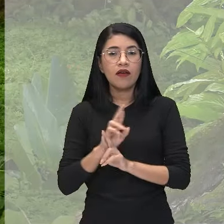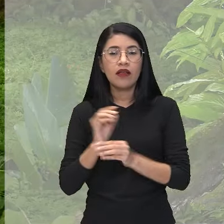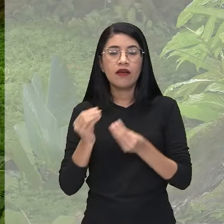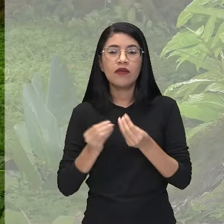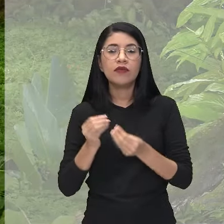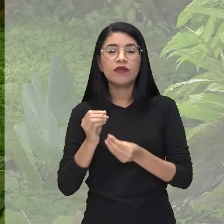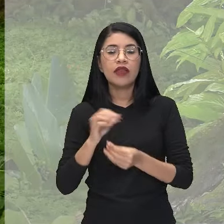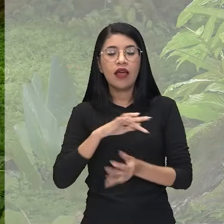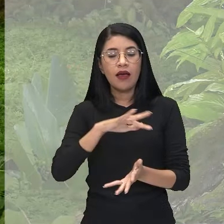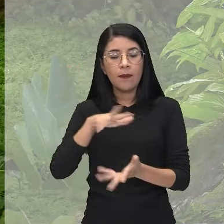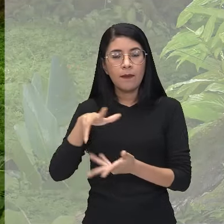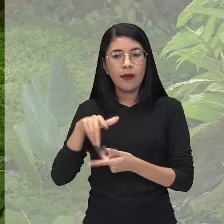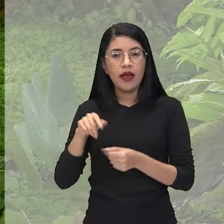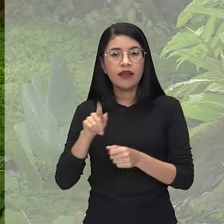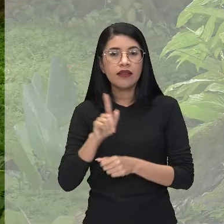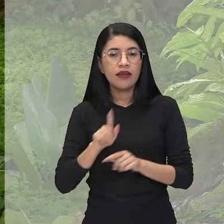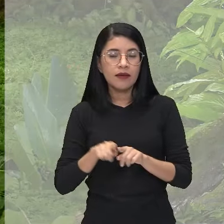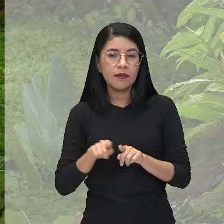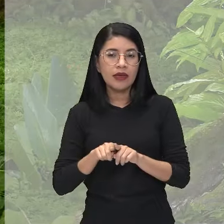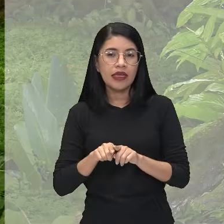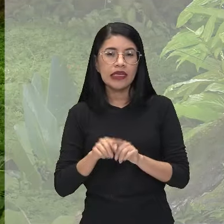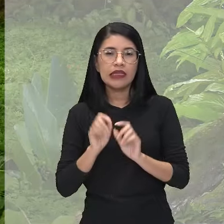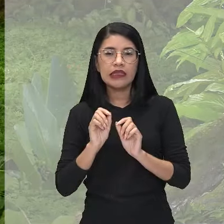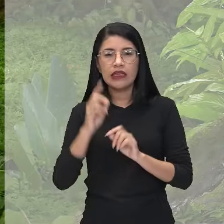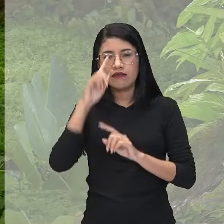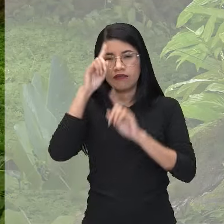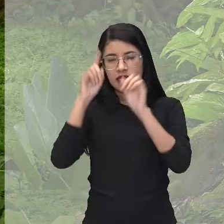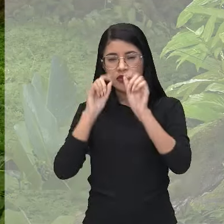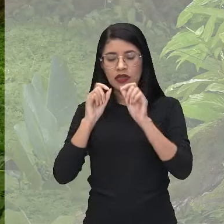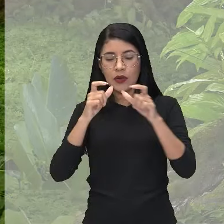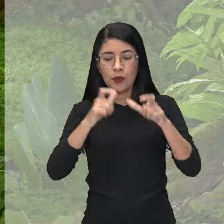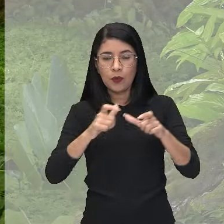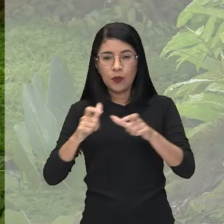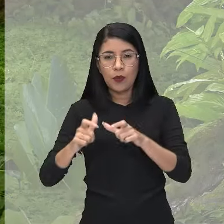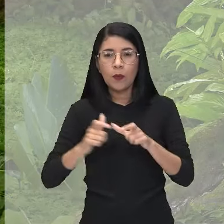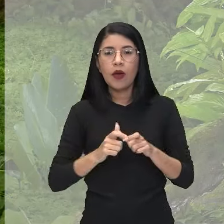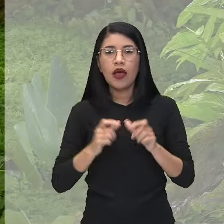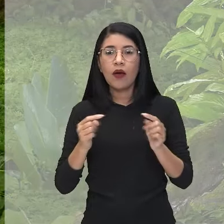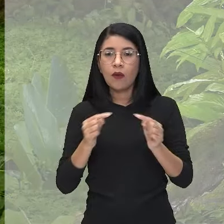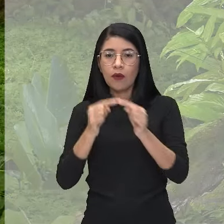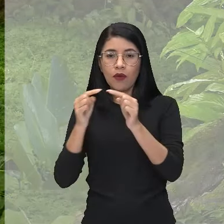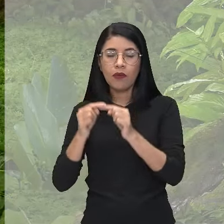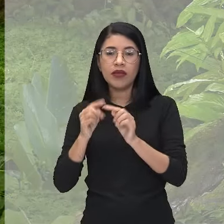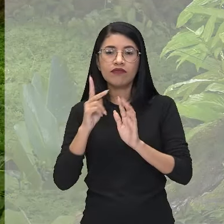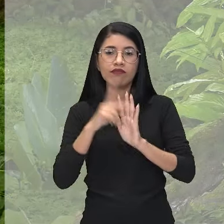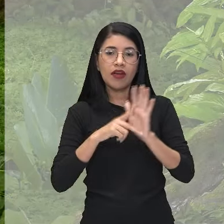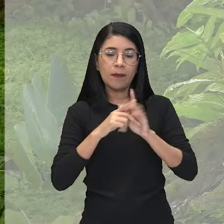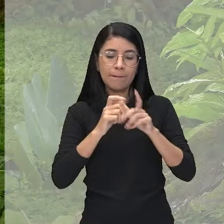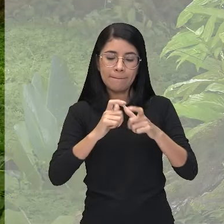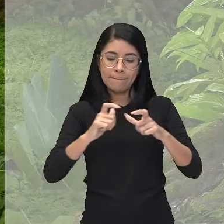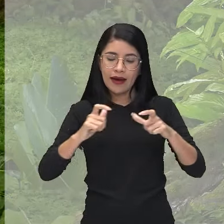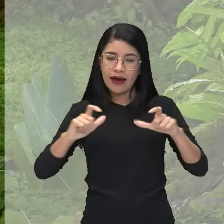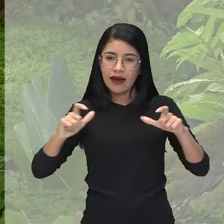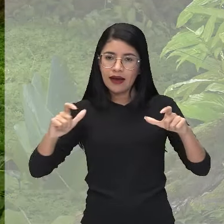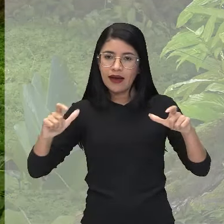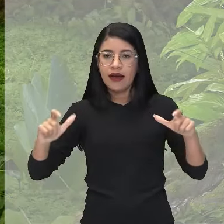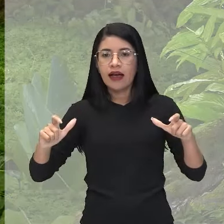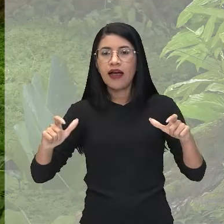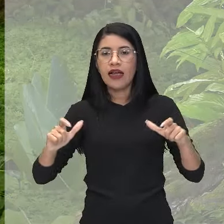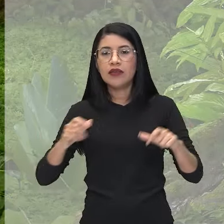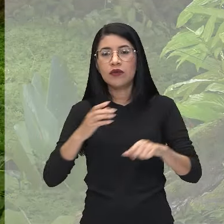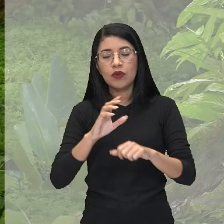ao eixo geográfico, que implicando a ideia do espaço, coincide com o projeto expansionista da